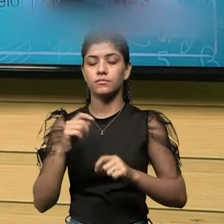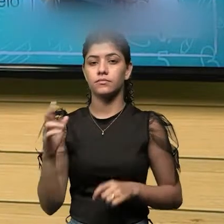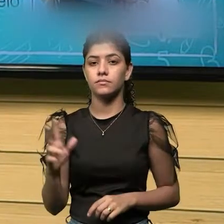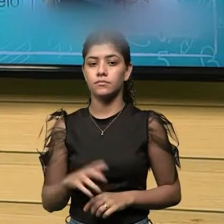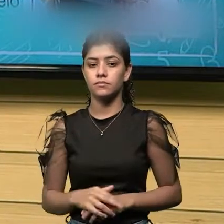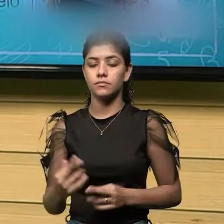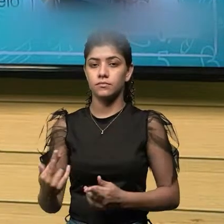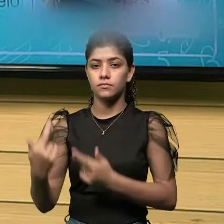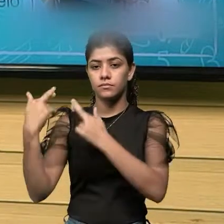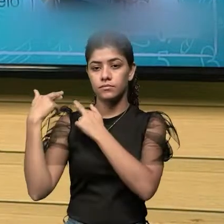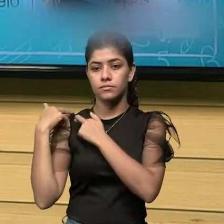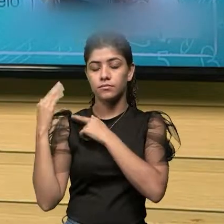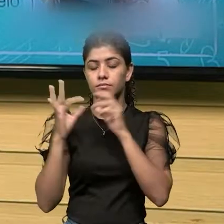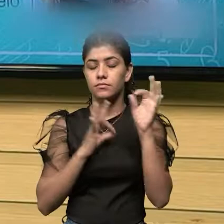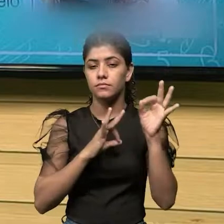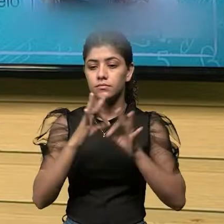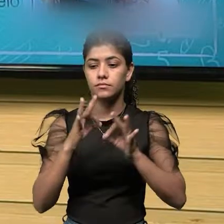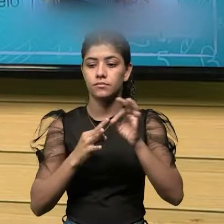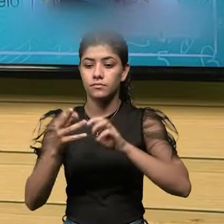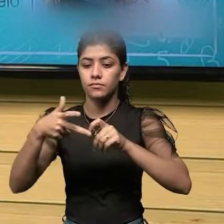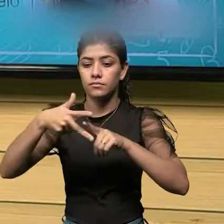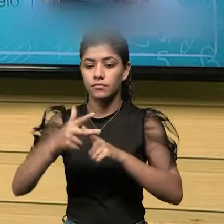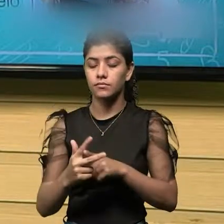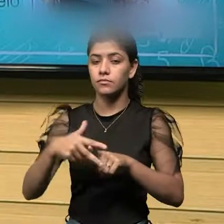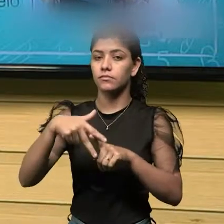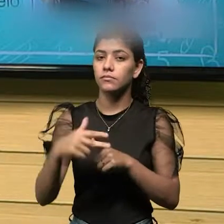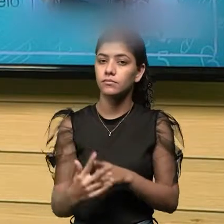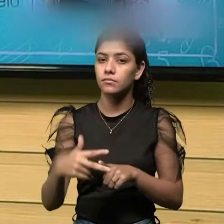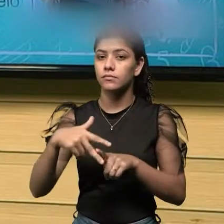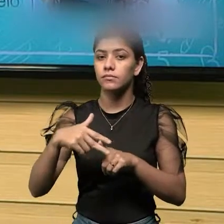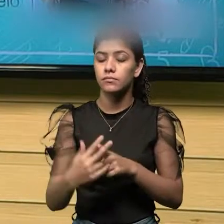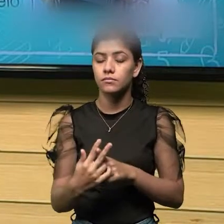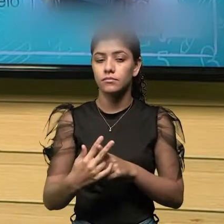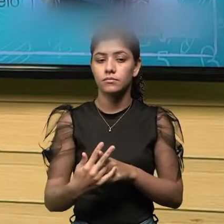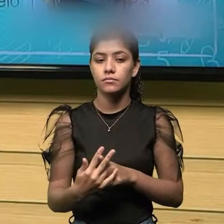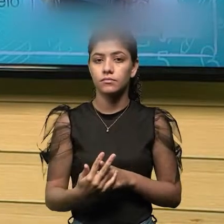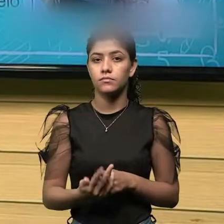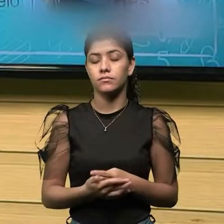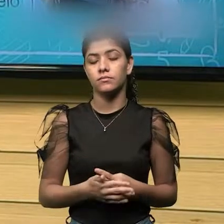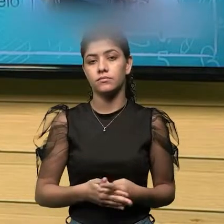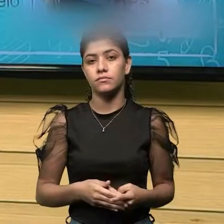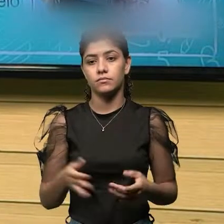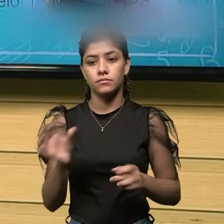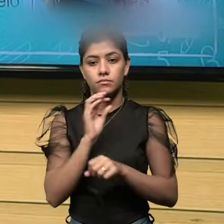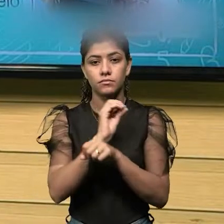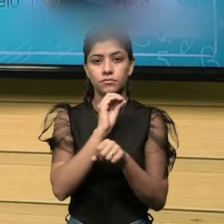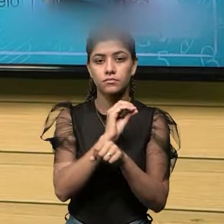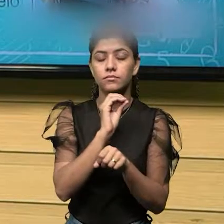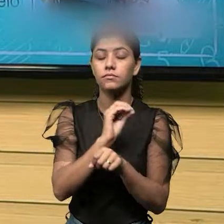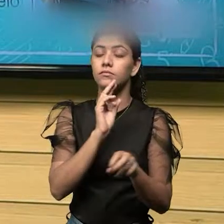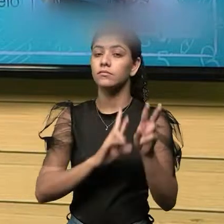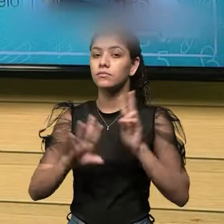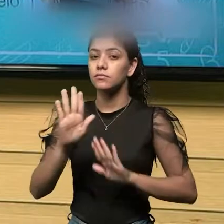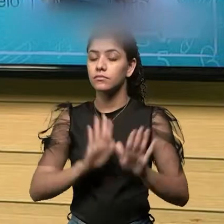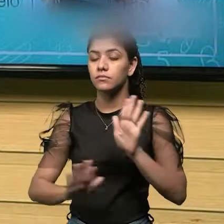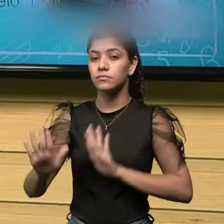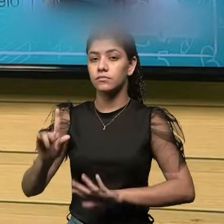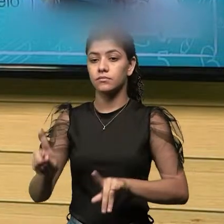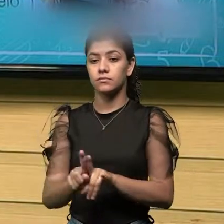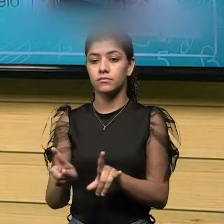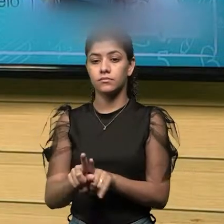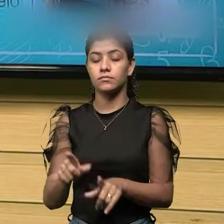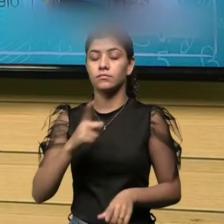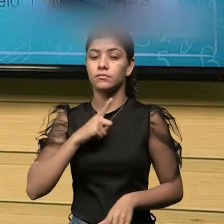pela calibragem, responsável pela manutenção desses aparelhos, para que eles